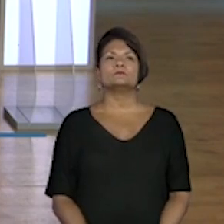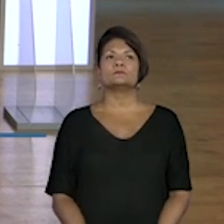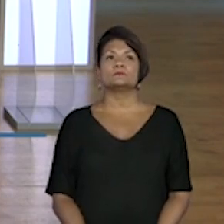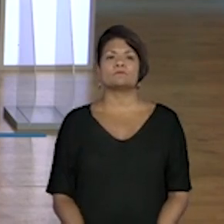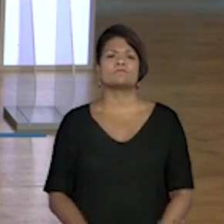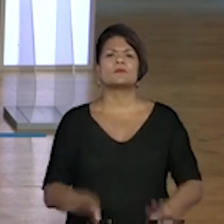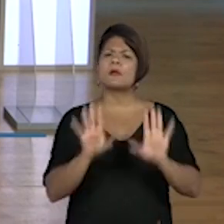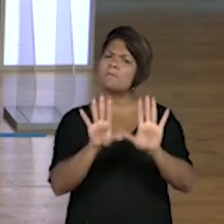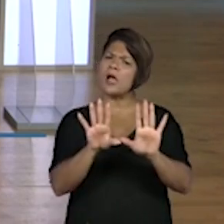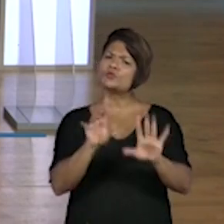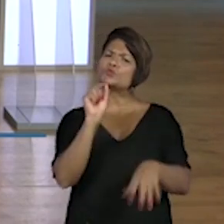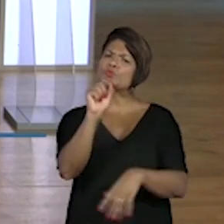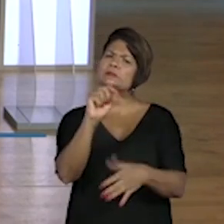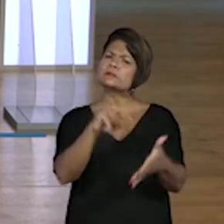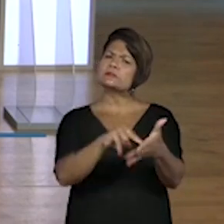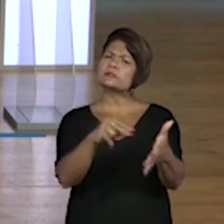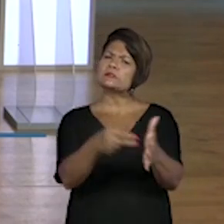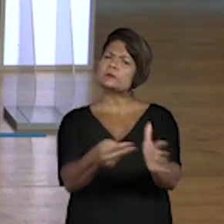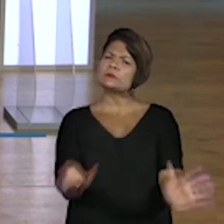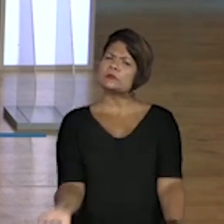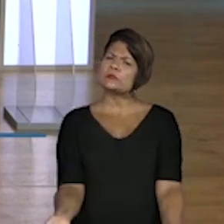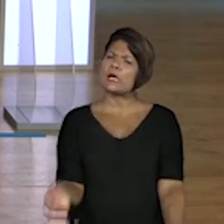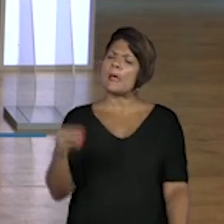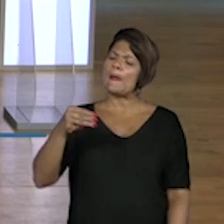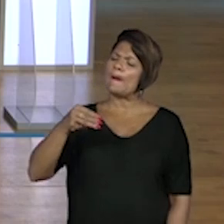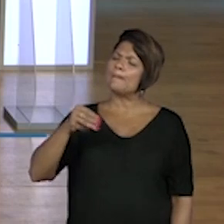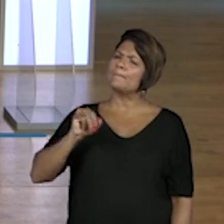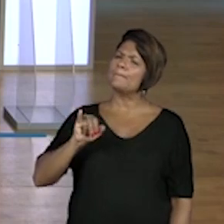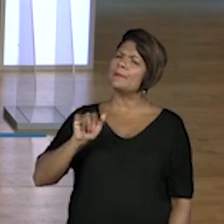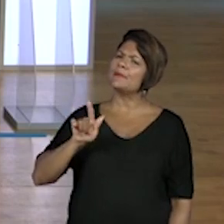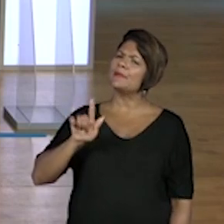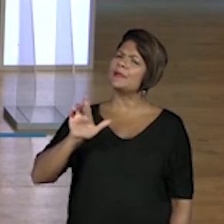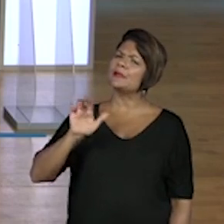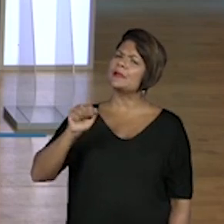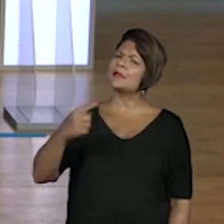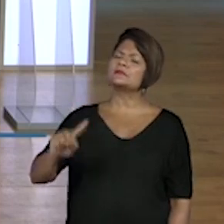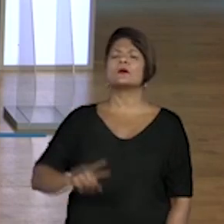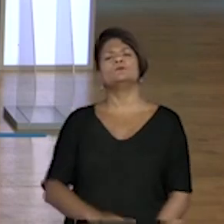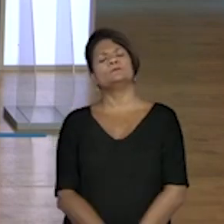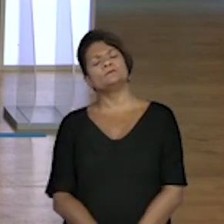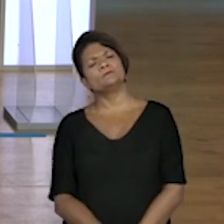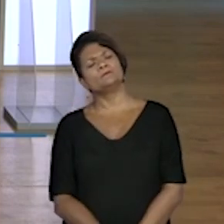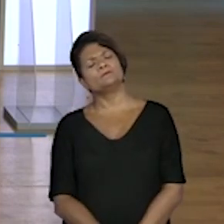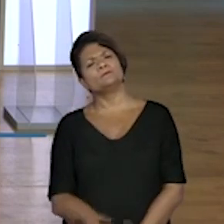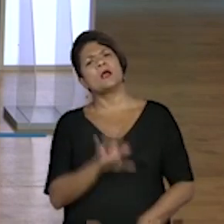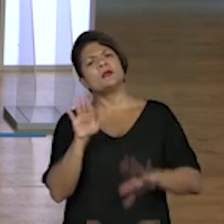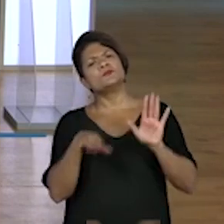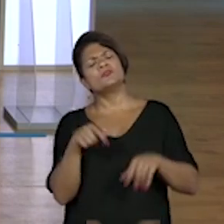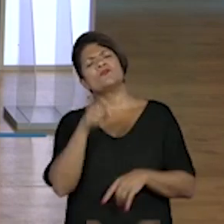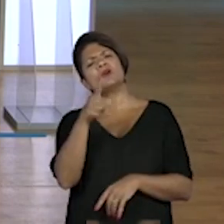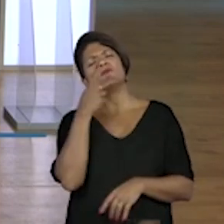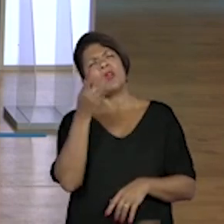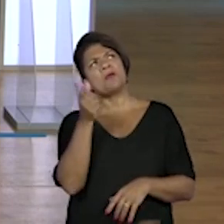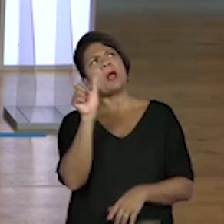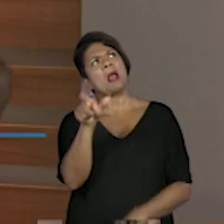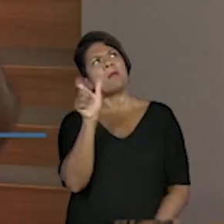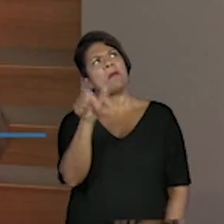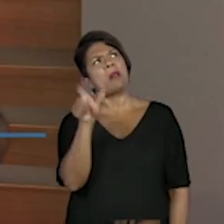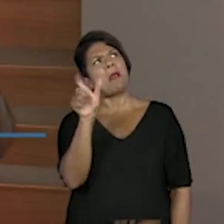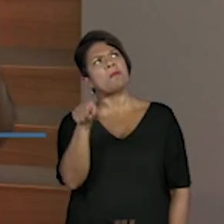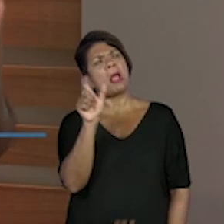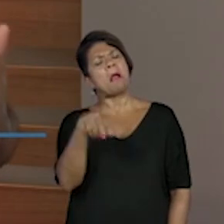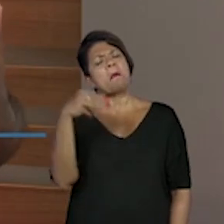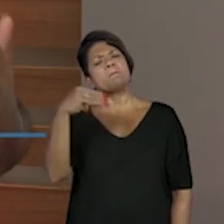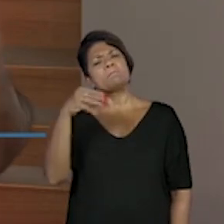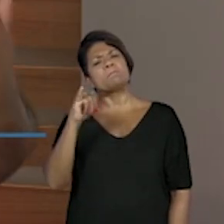Mas o que é migração, professor? Às vezes você está falando sobre migração, mas eu não sei o que é migração. O que